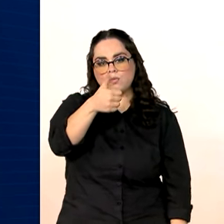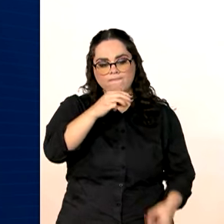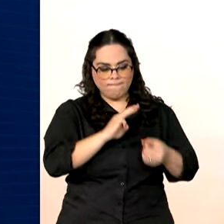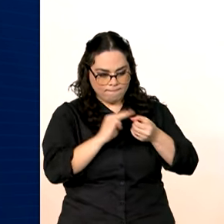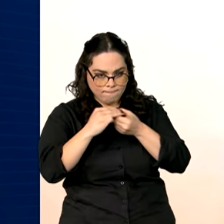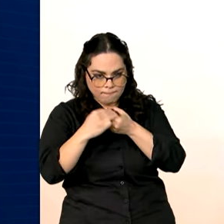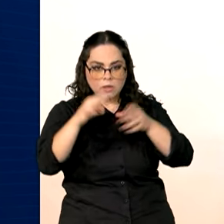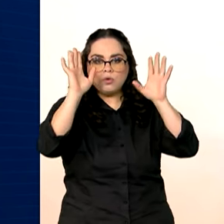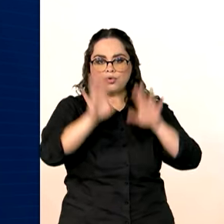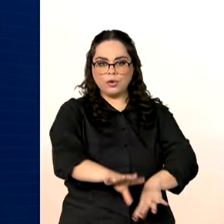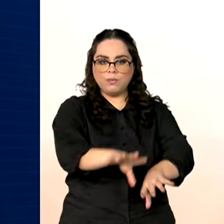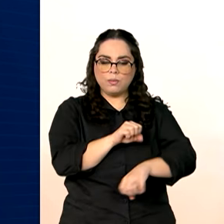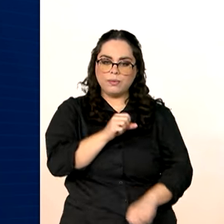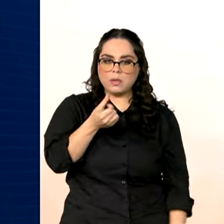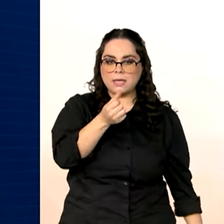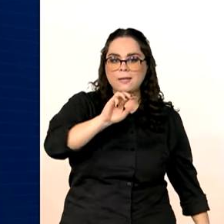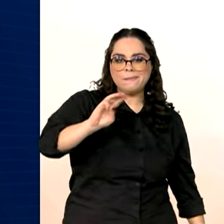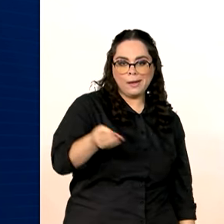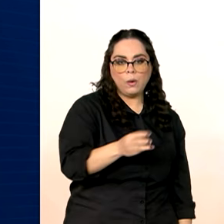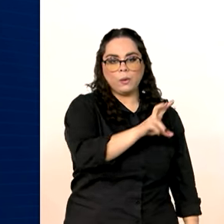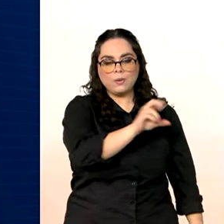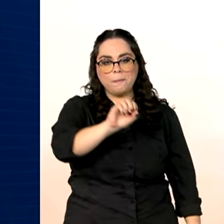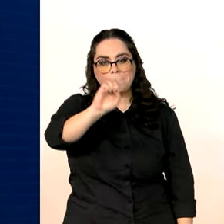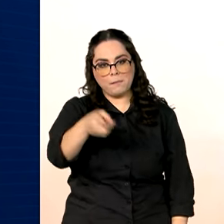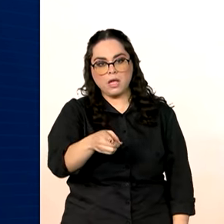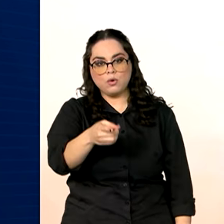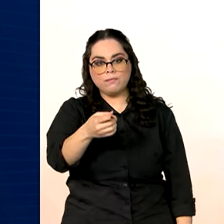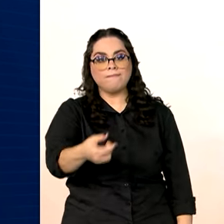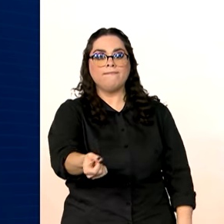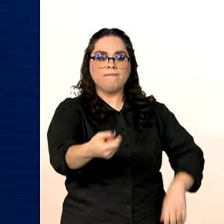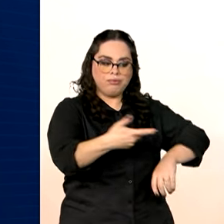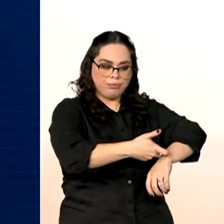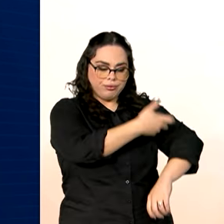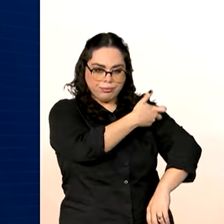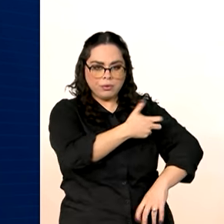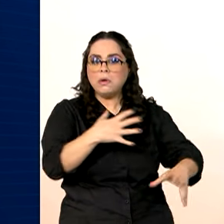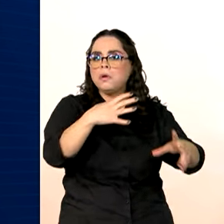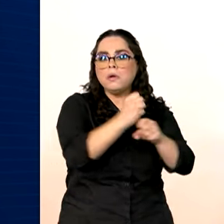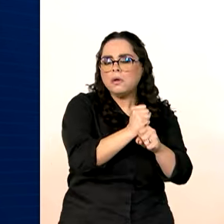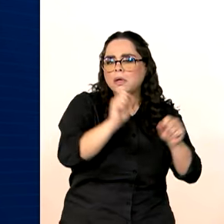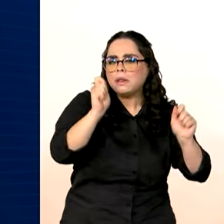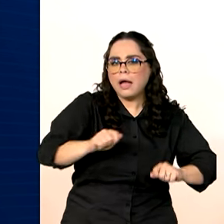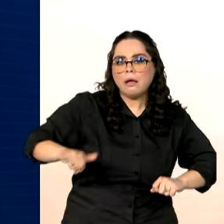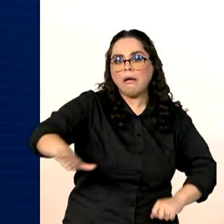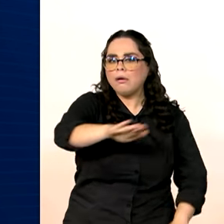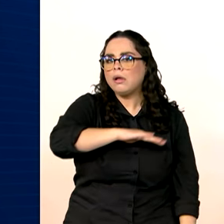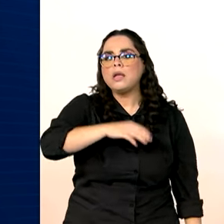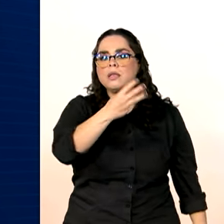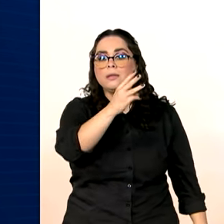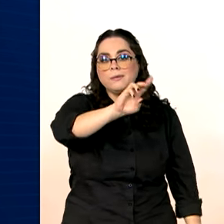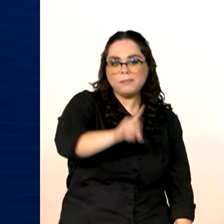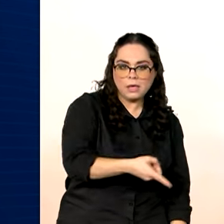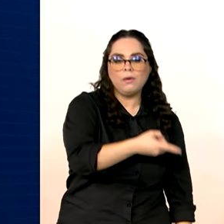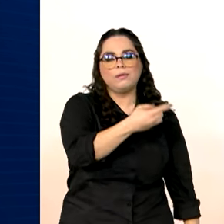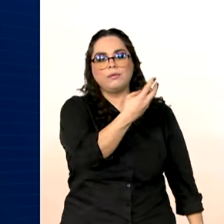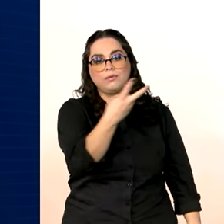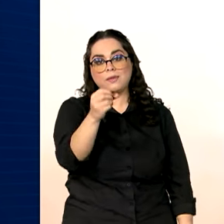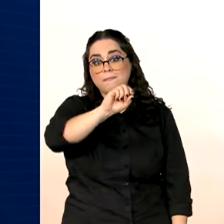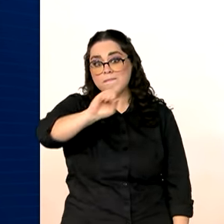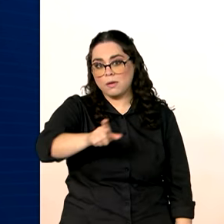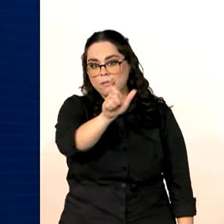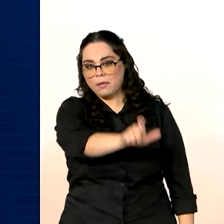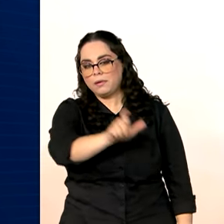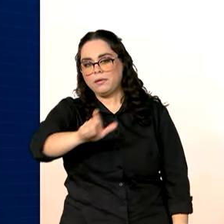contam com 6 milhões e 500 mil doses, suficientes para vacinar 3 milhões e 200 mil pessoas.